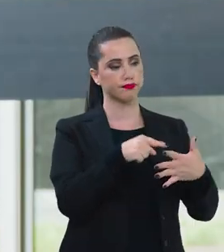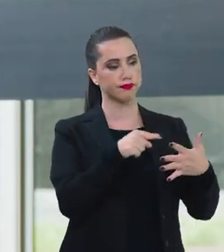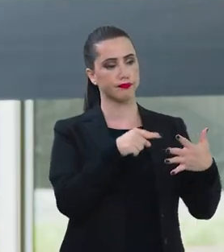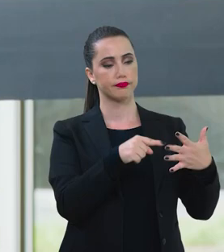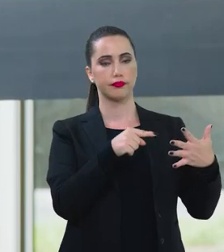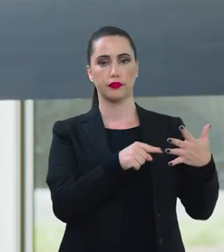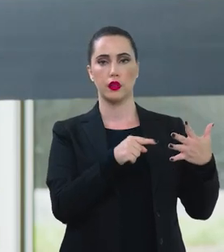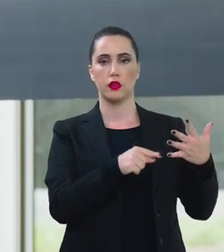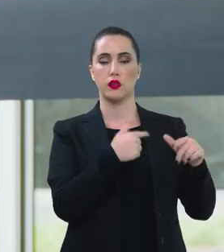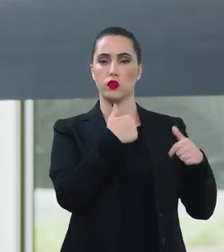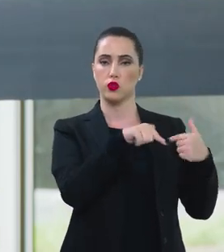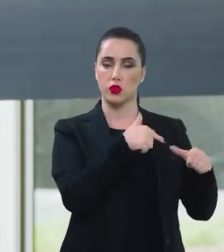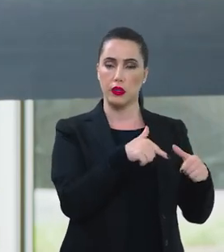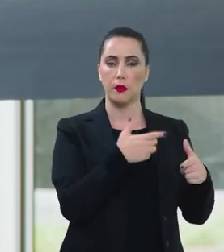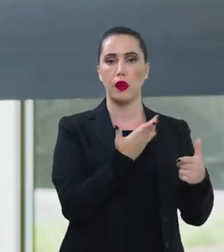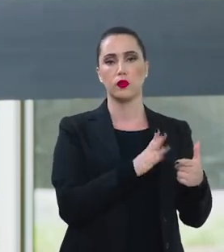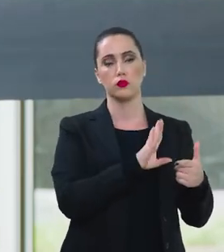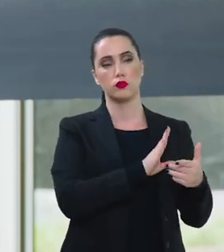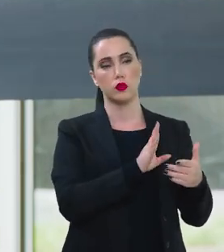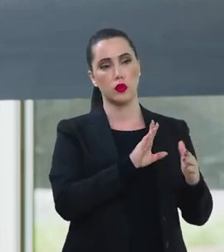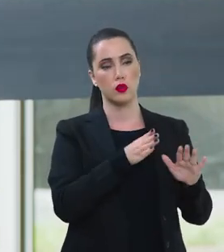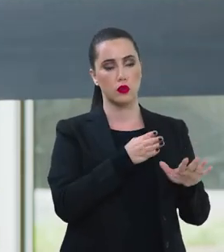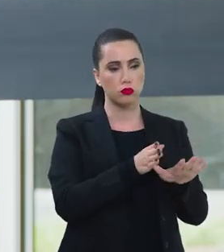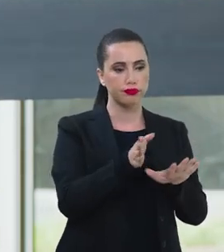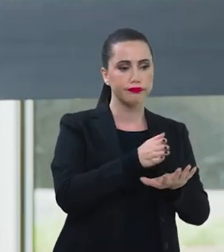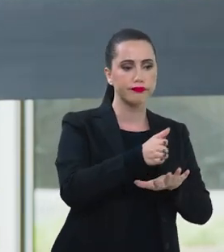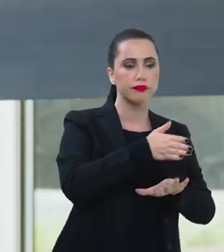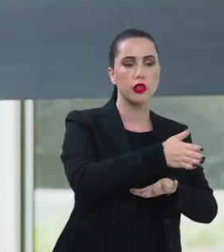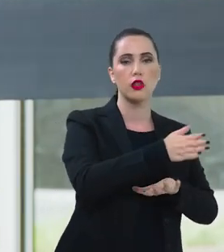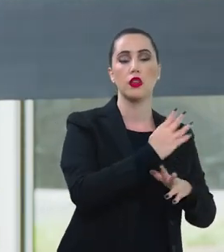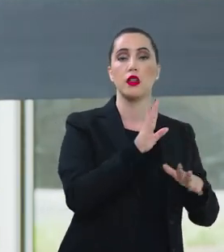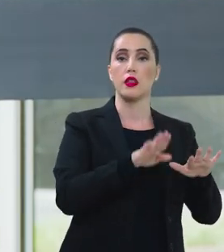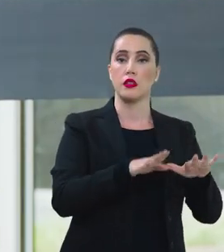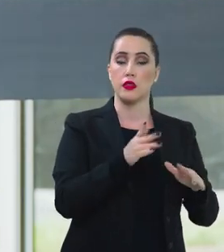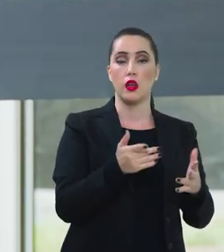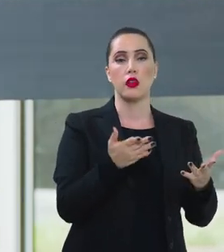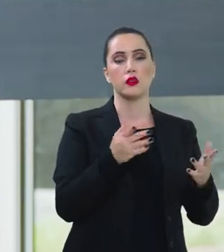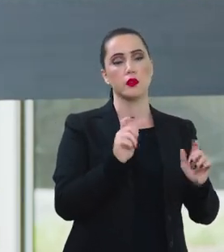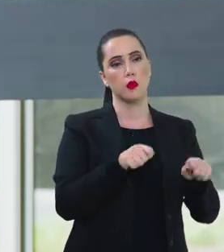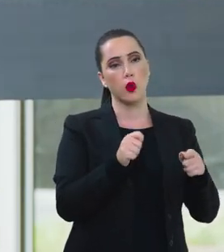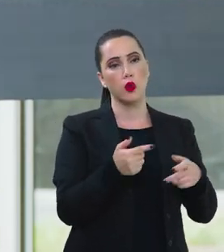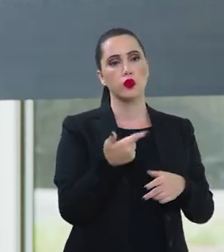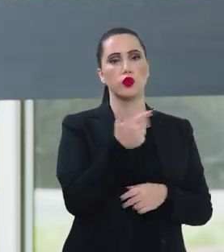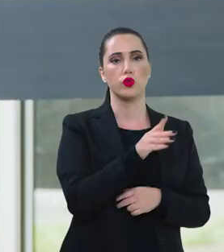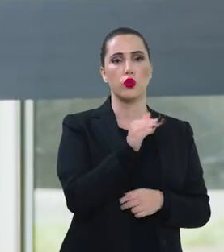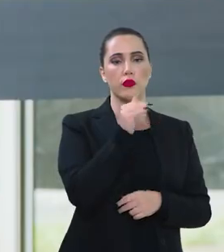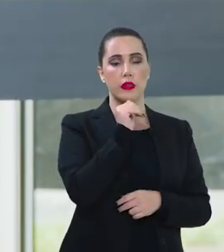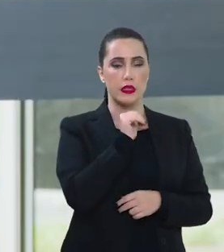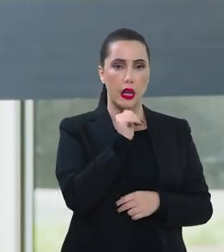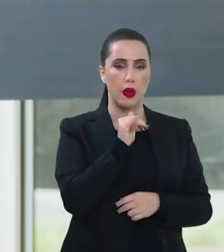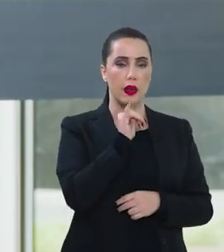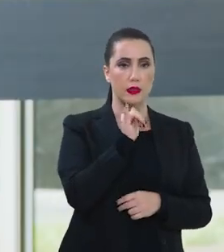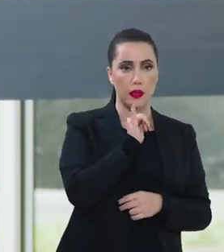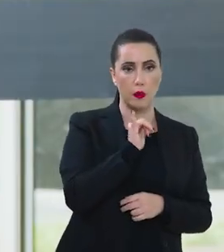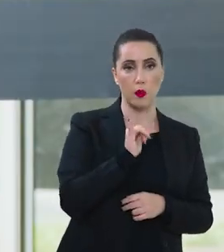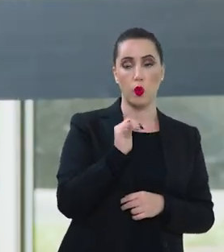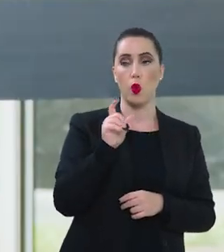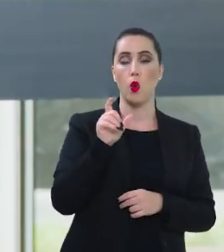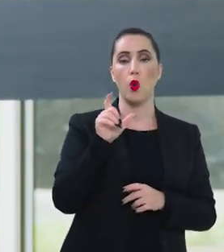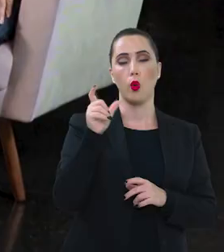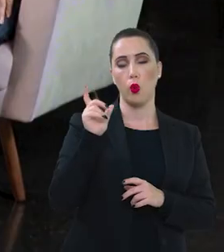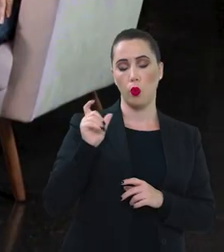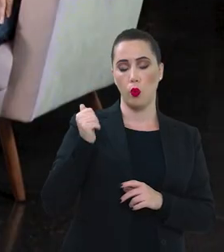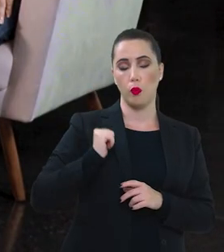eixos prioritários de atuação, em que essas ações, parte delas, inclusive, vão retomar, como o Bolsa Formação,